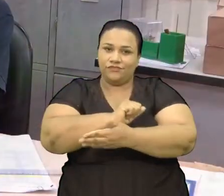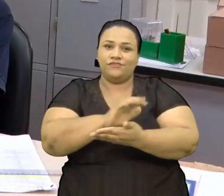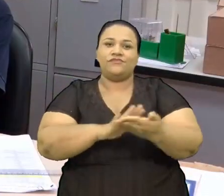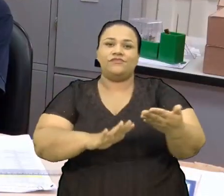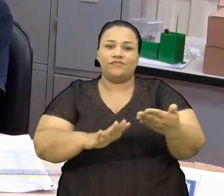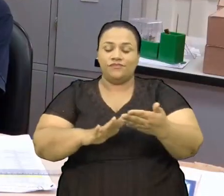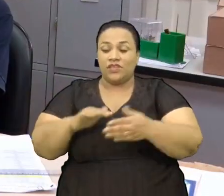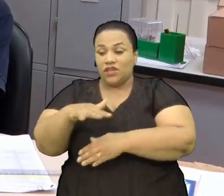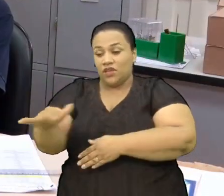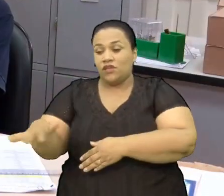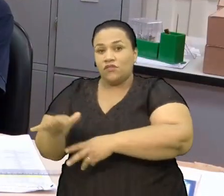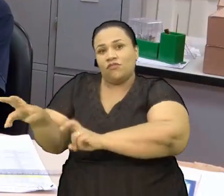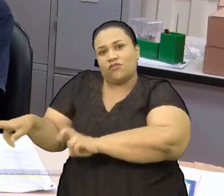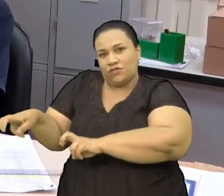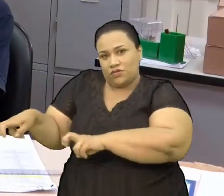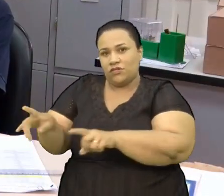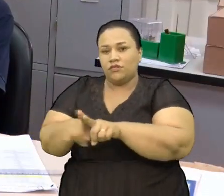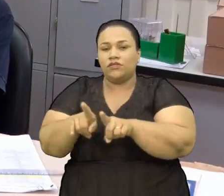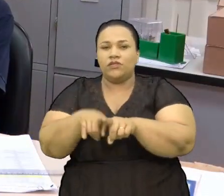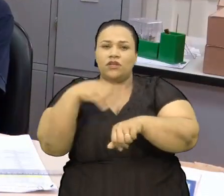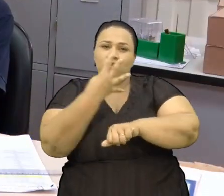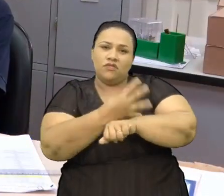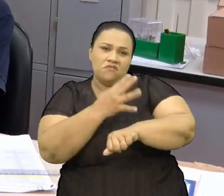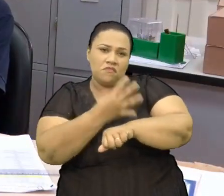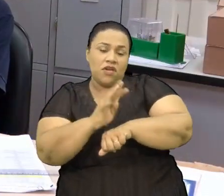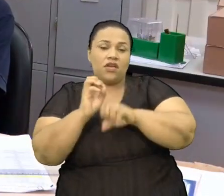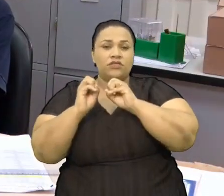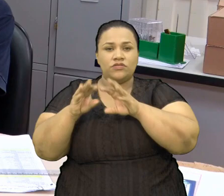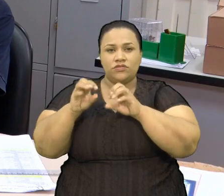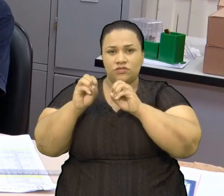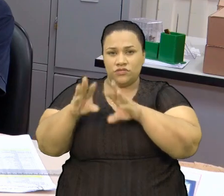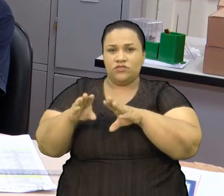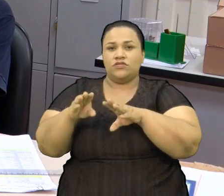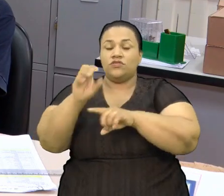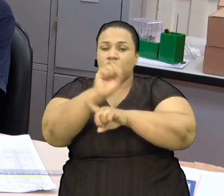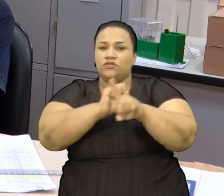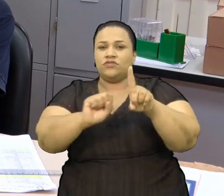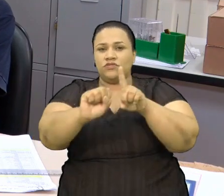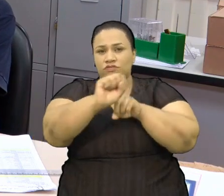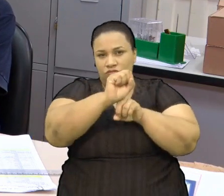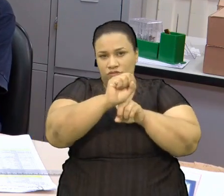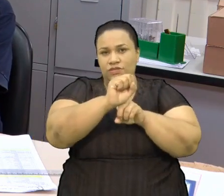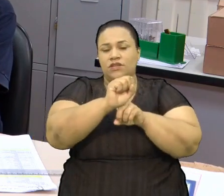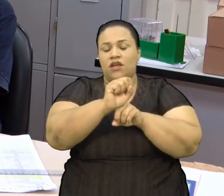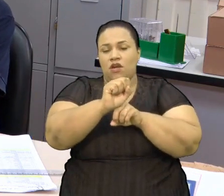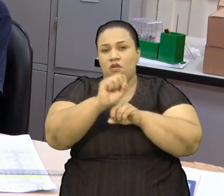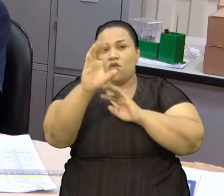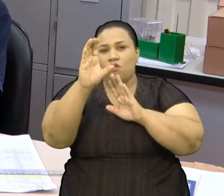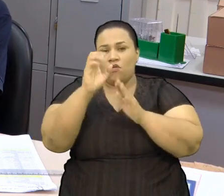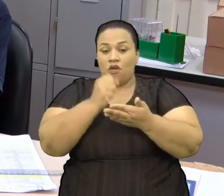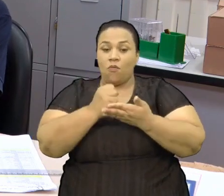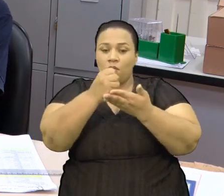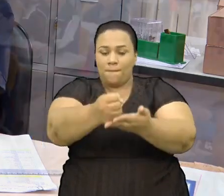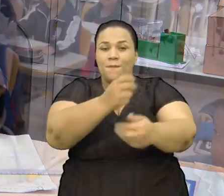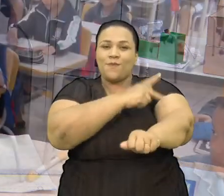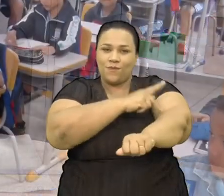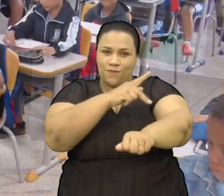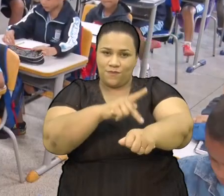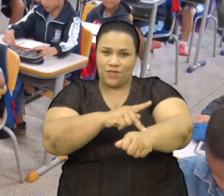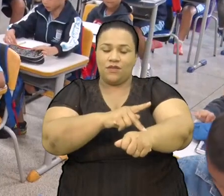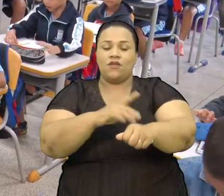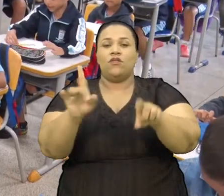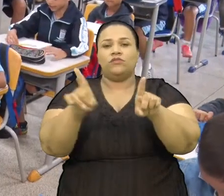atividades como Práticas educativas para hábitos sociais Onde a gente trabalha apoio pedagógico E